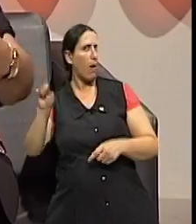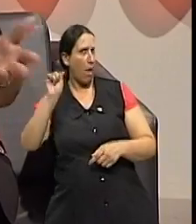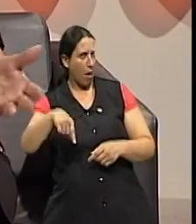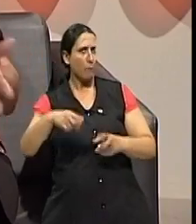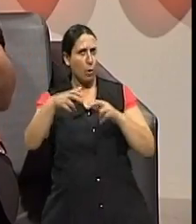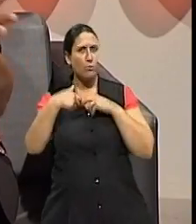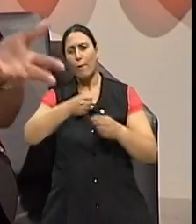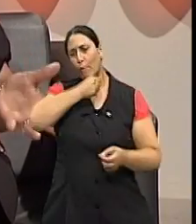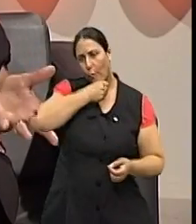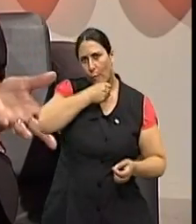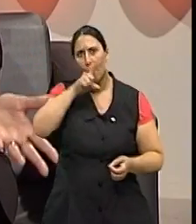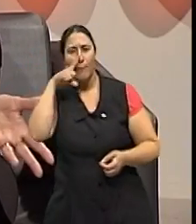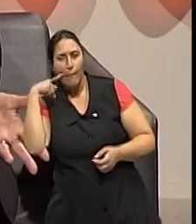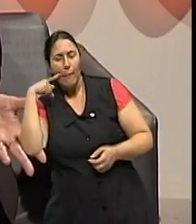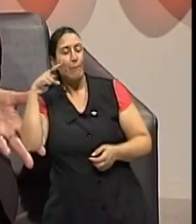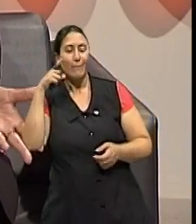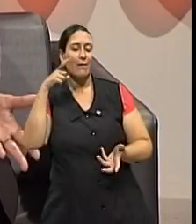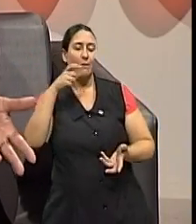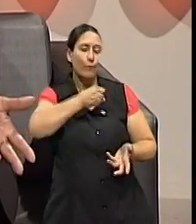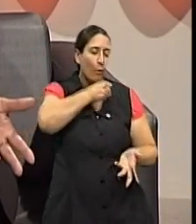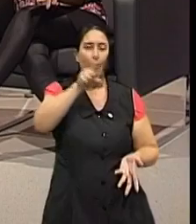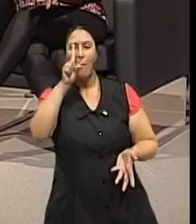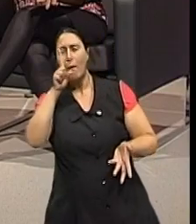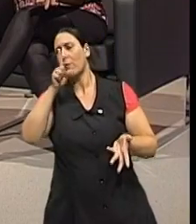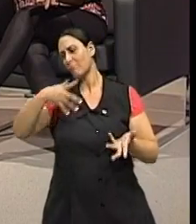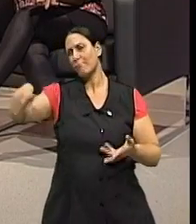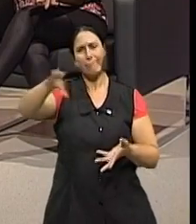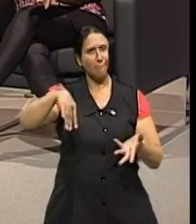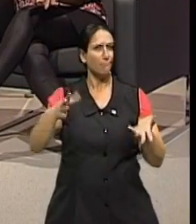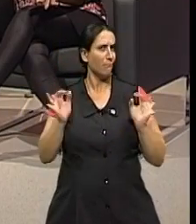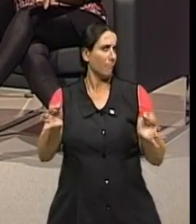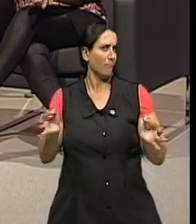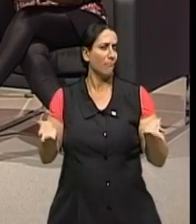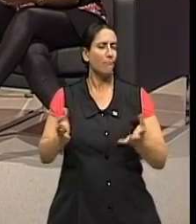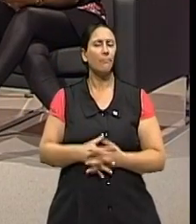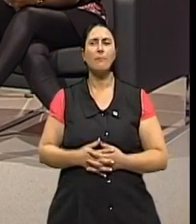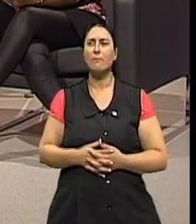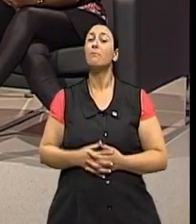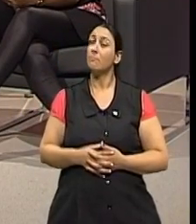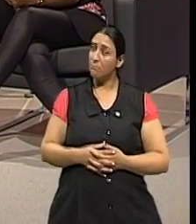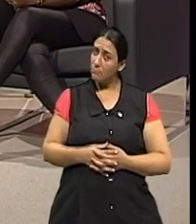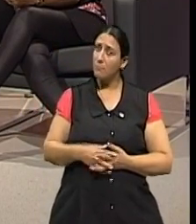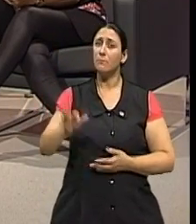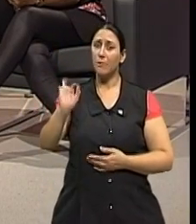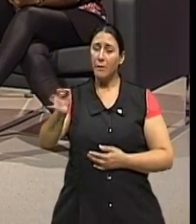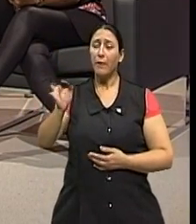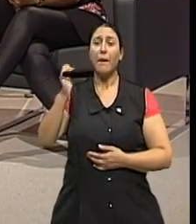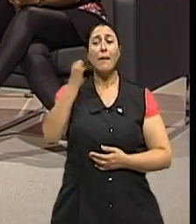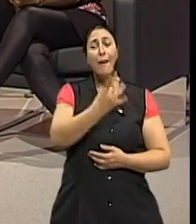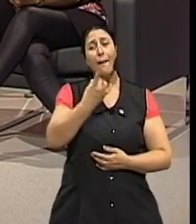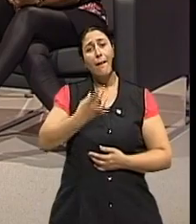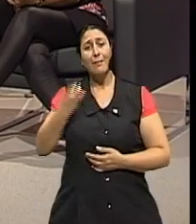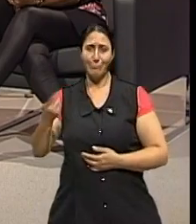avó, é a mãe, está ficando velha, assim mesmo. Não é assim mesmo, né, doutor? Não, de jeito nenhum. Claro, obviamente que cada caso é um